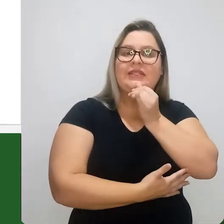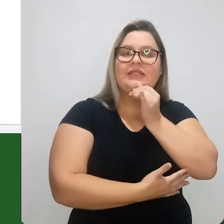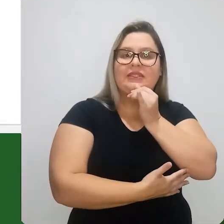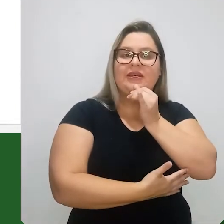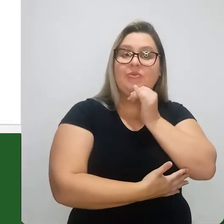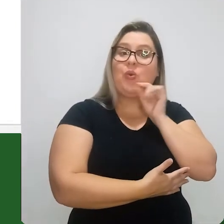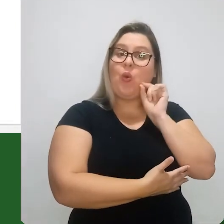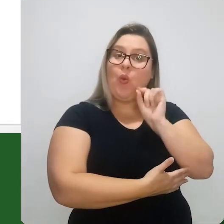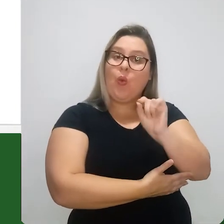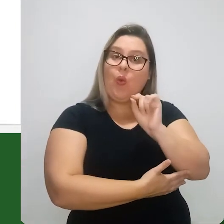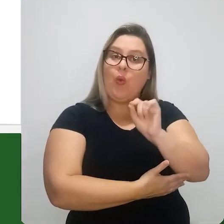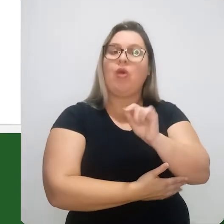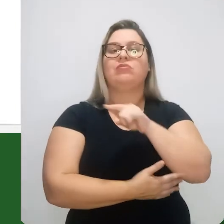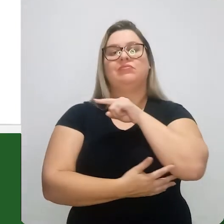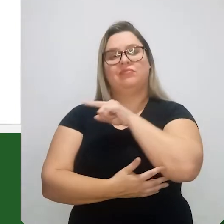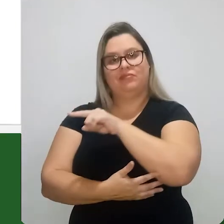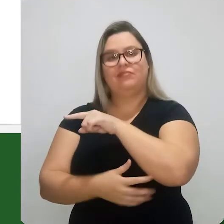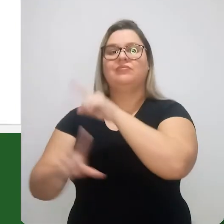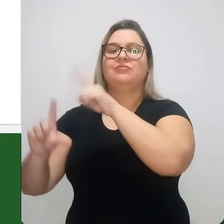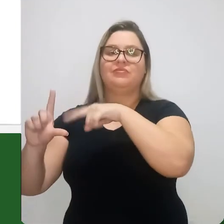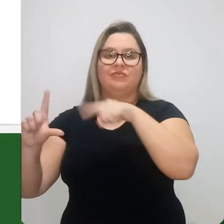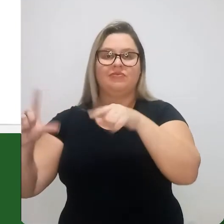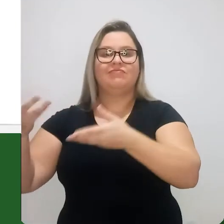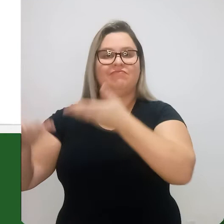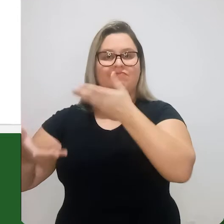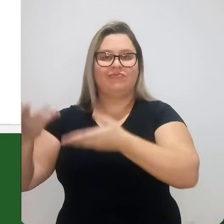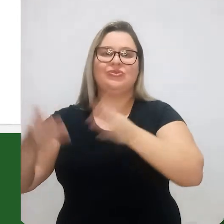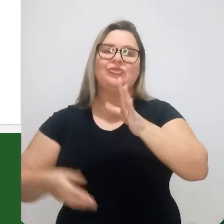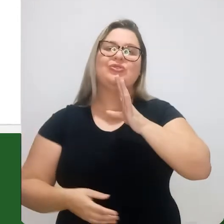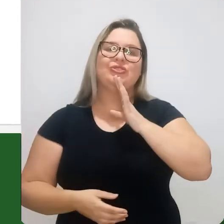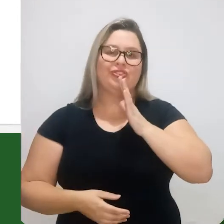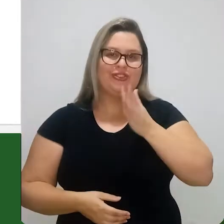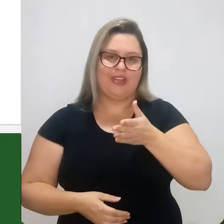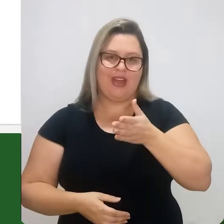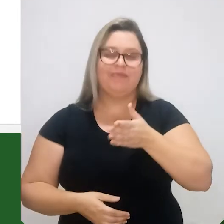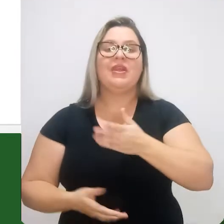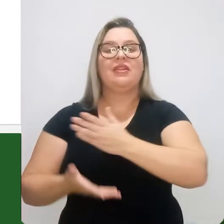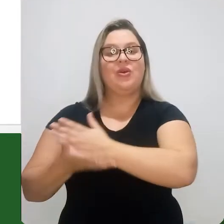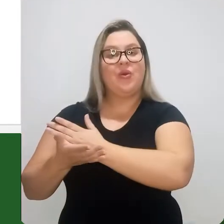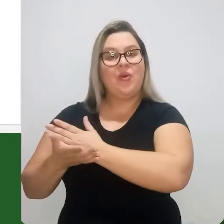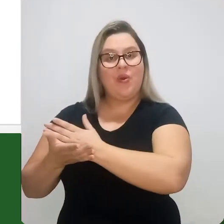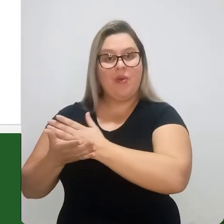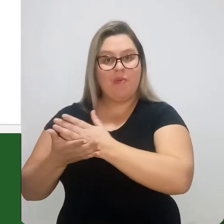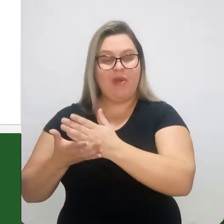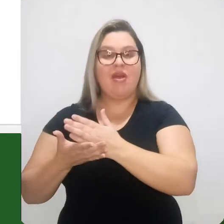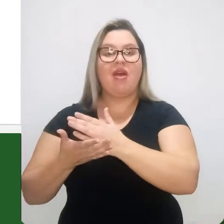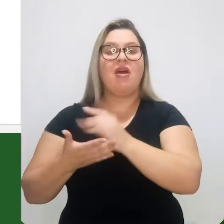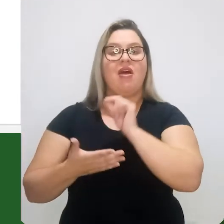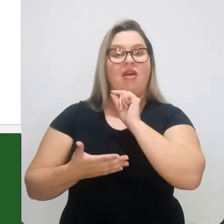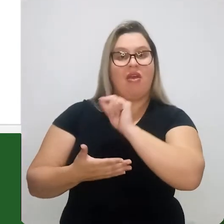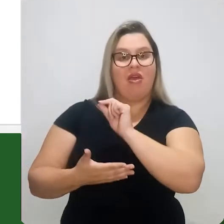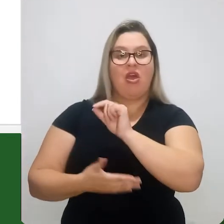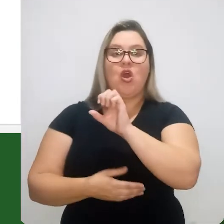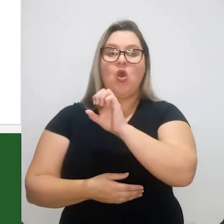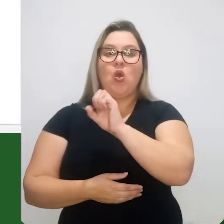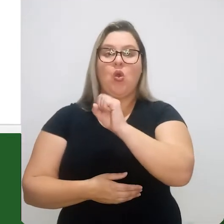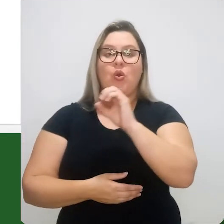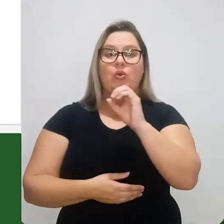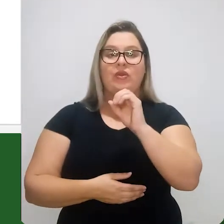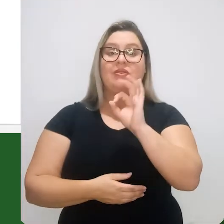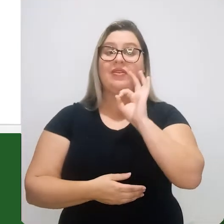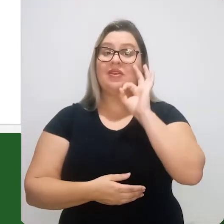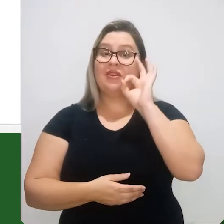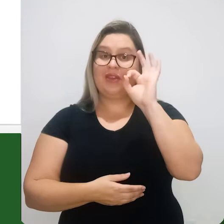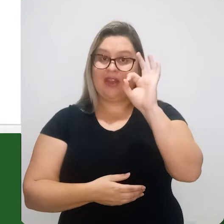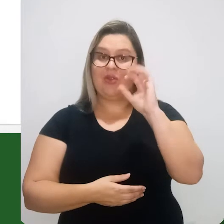a título de exemplo, pelo diagrama de equilíbrio, que nós já conhecemos. Então nós temos aqui o estado inicial, aproximadamente